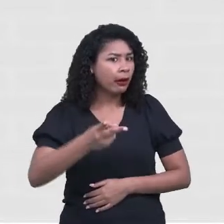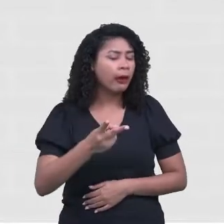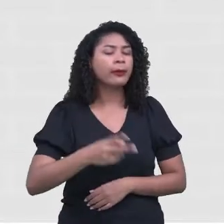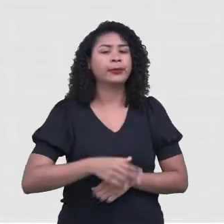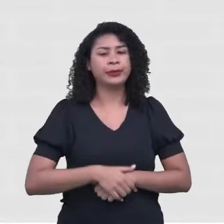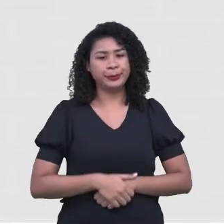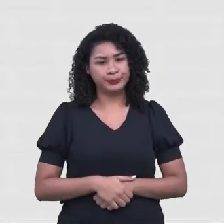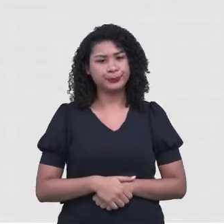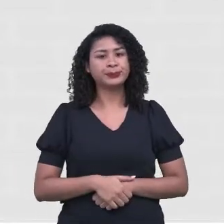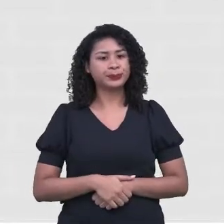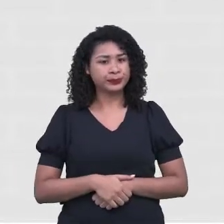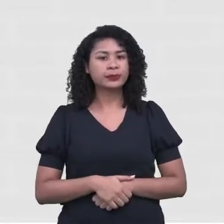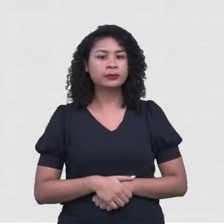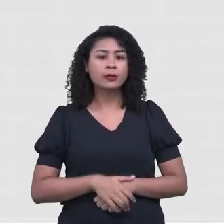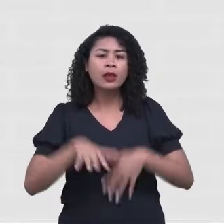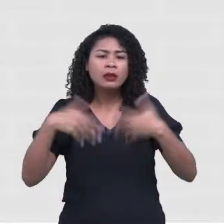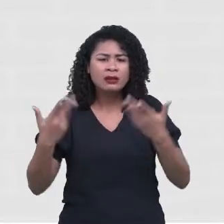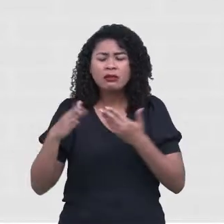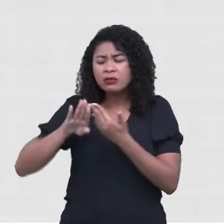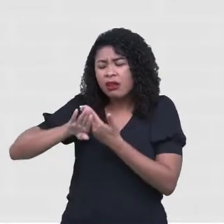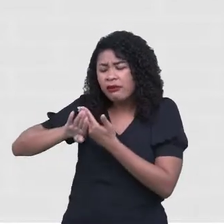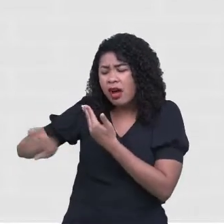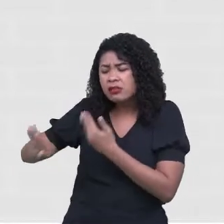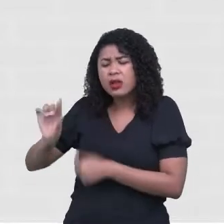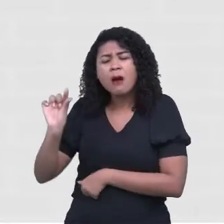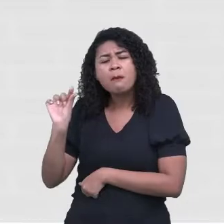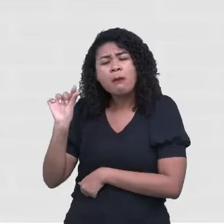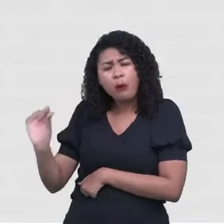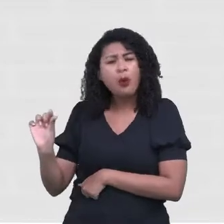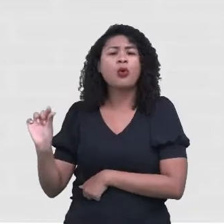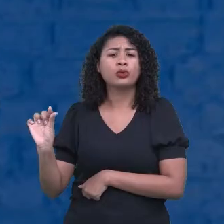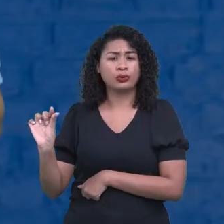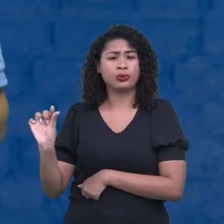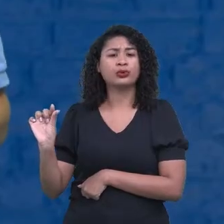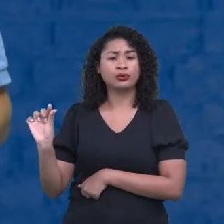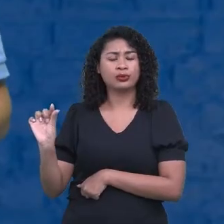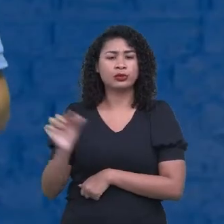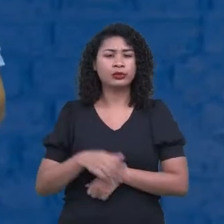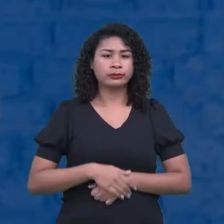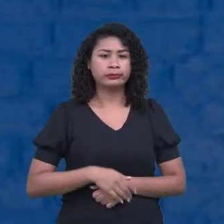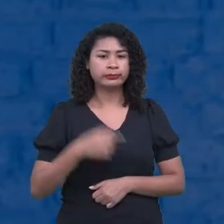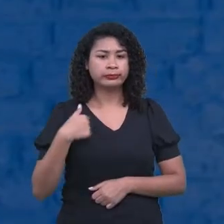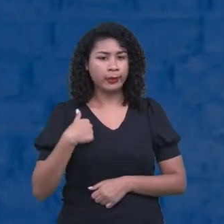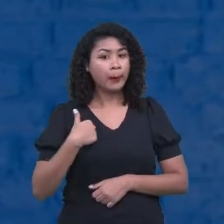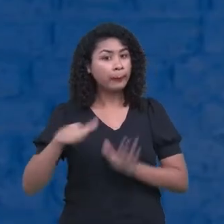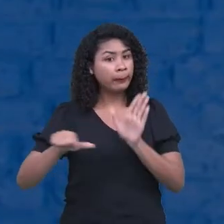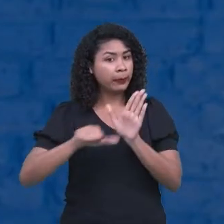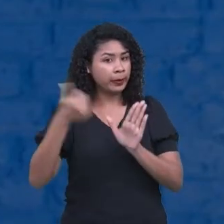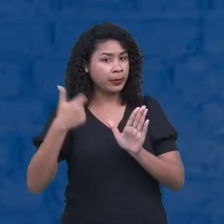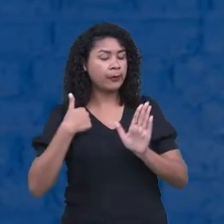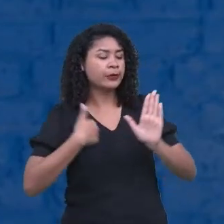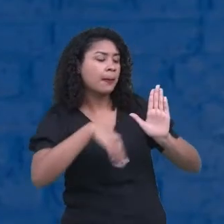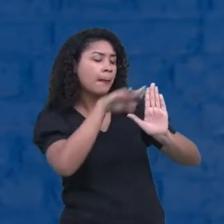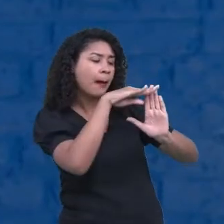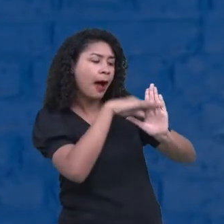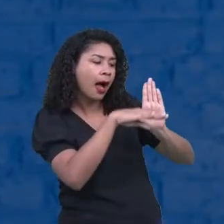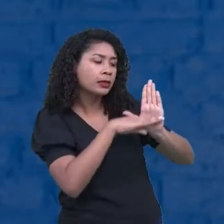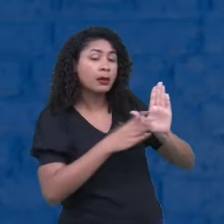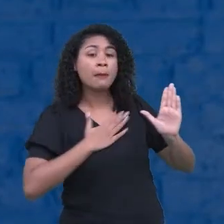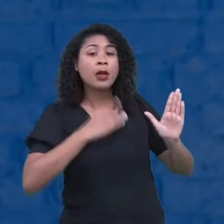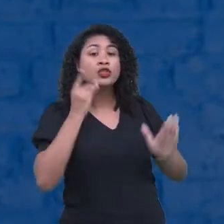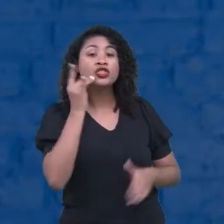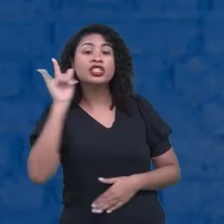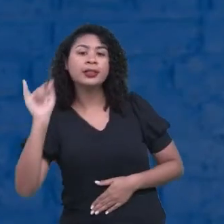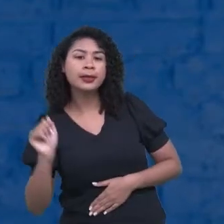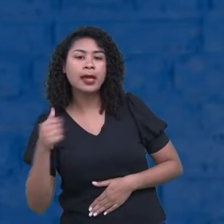Certo? Então, vamos deixar. Eu deixo, eu faço o quê? Eu faço uma lista do que eu tenho que fazer durante o dia. Eu faço o meu